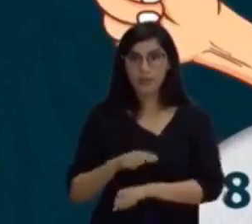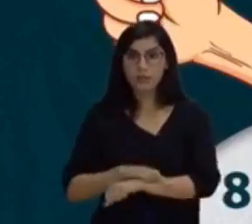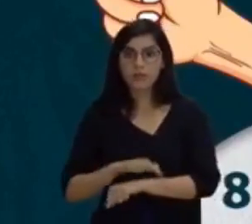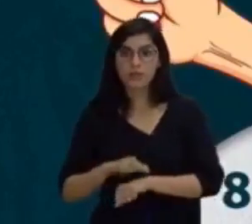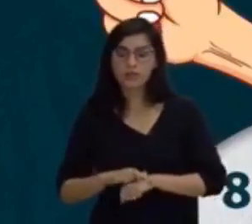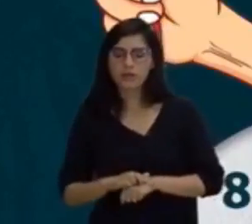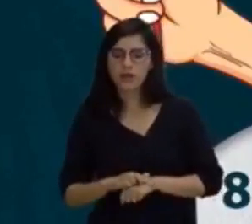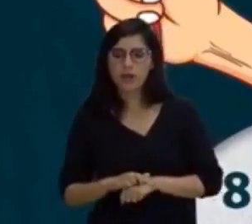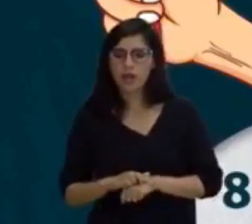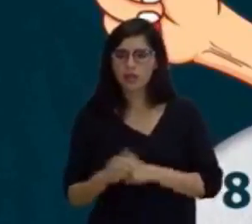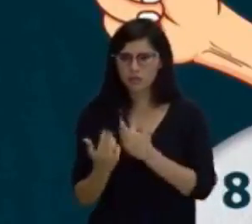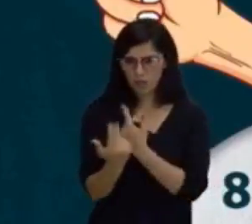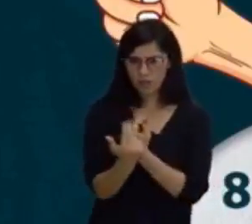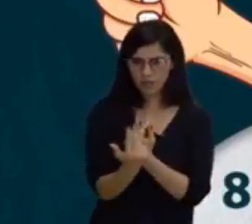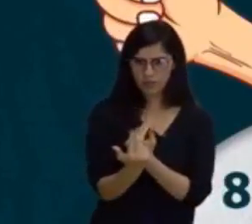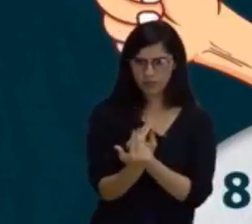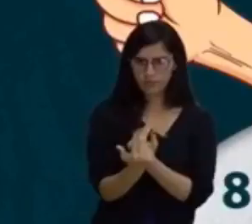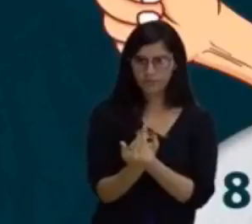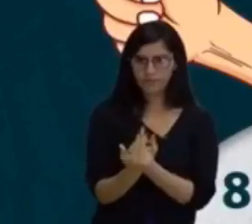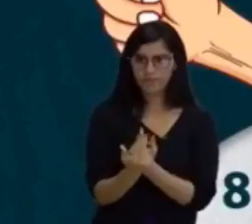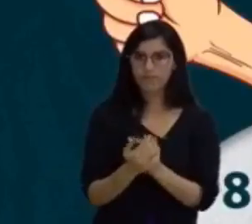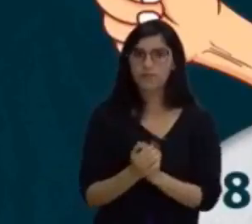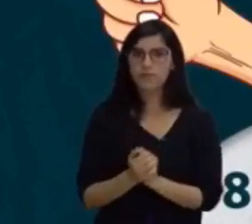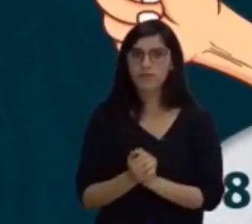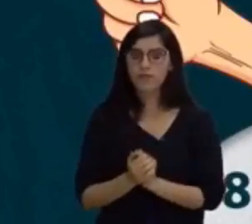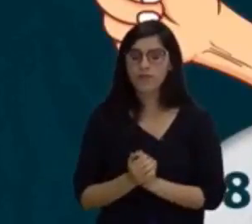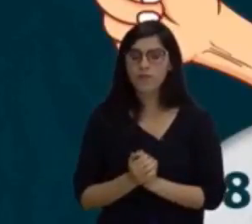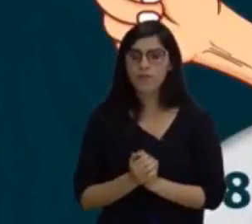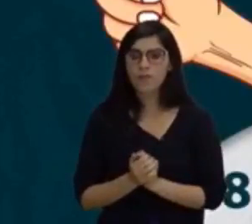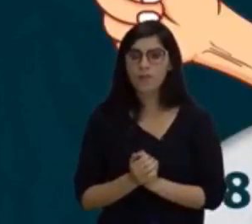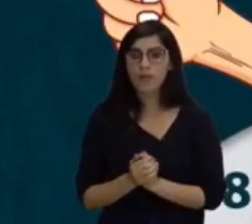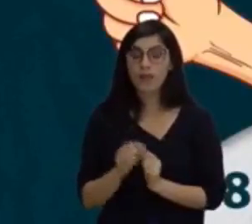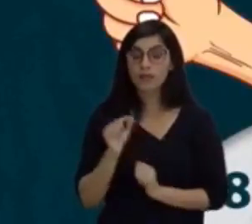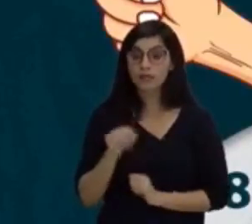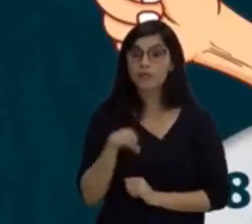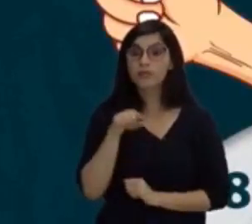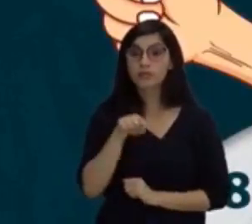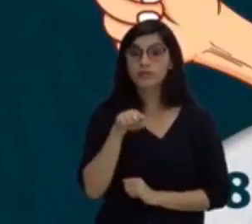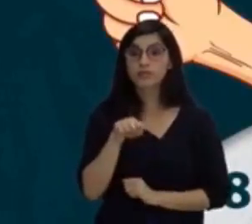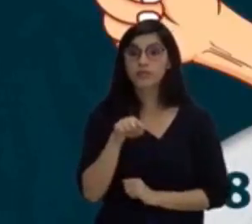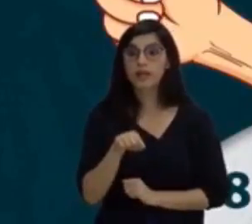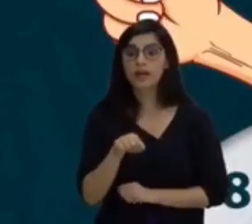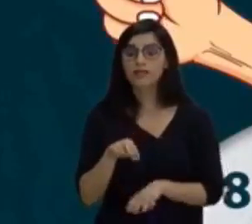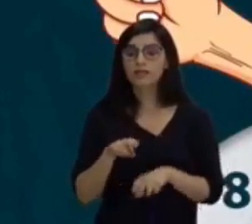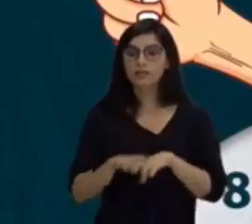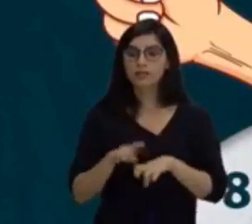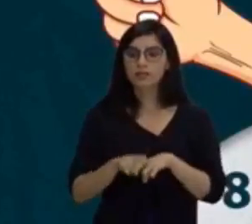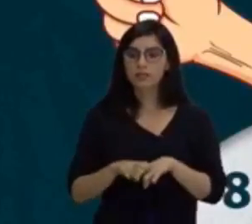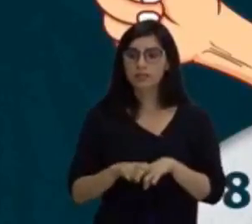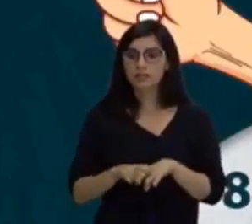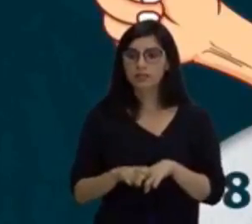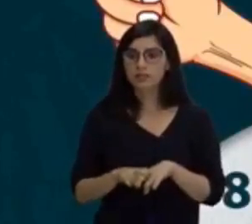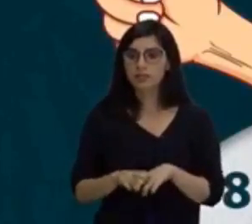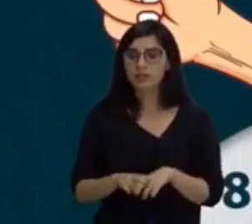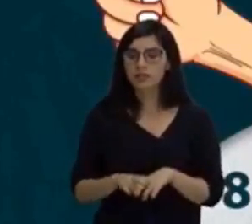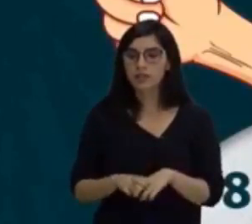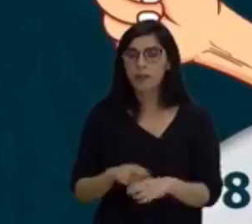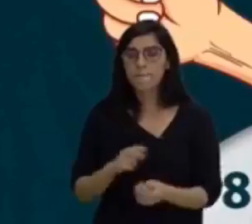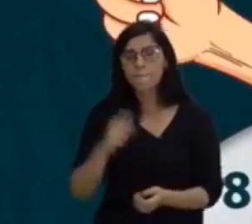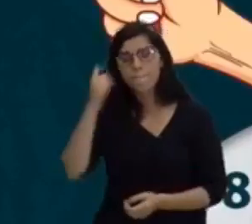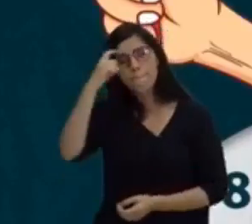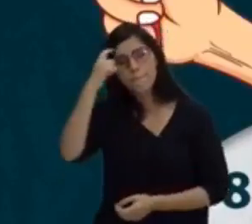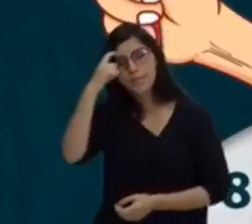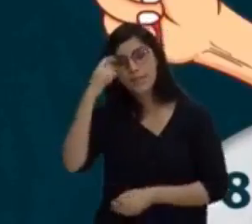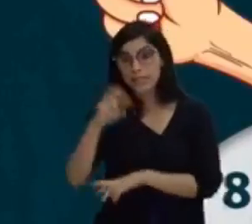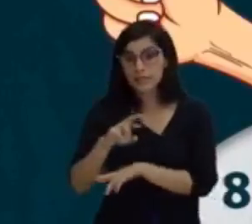são a mesma coisa? Tenta aí mesmo, aí nesse lugar onde você está, sentadinho, tenta nesse momento, pensar